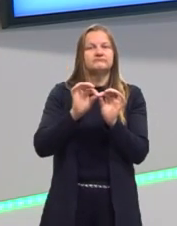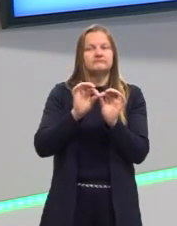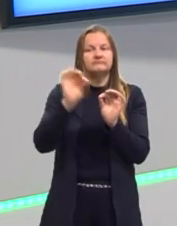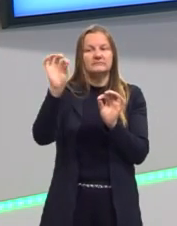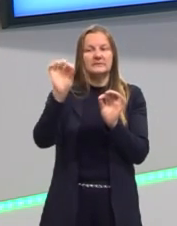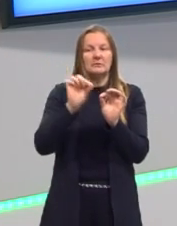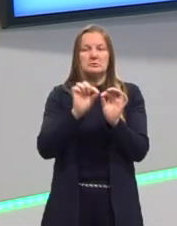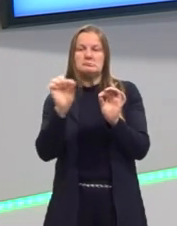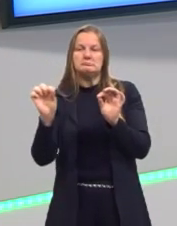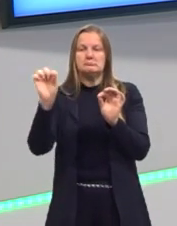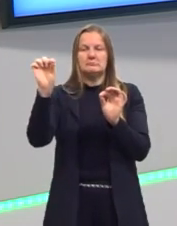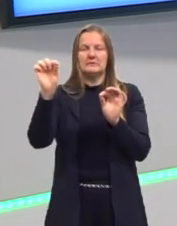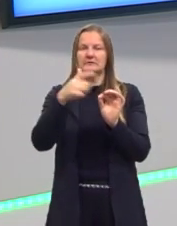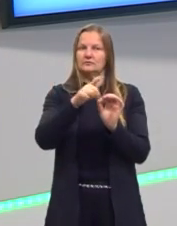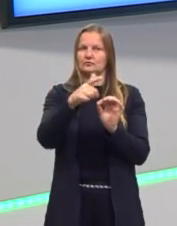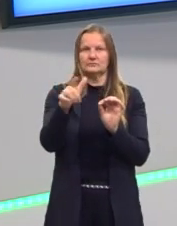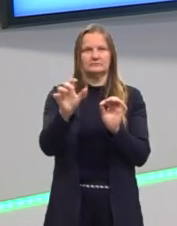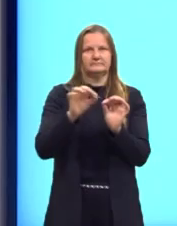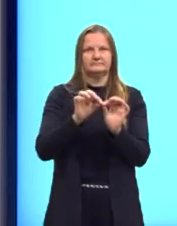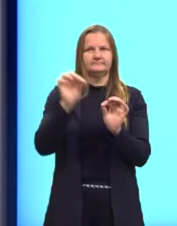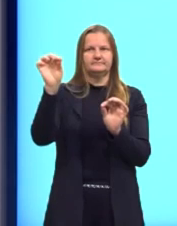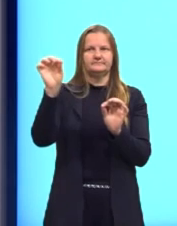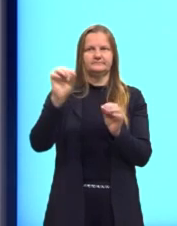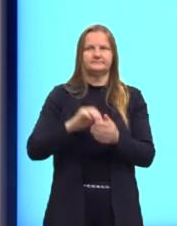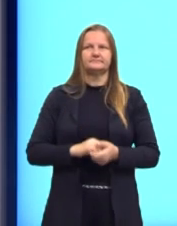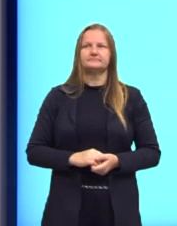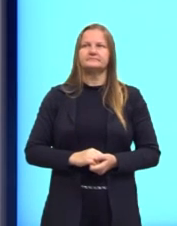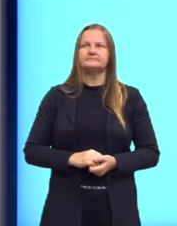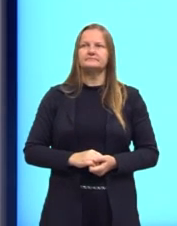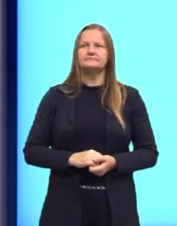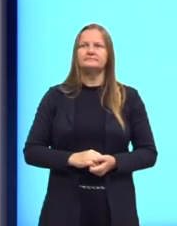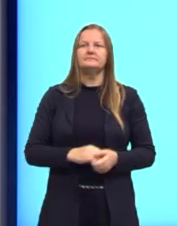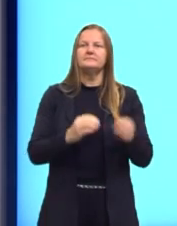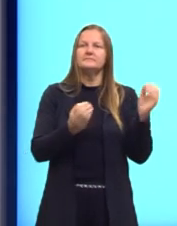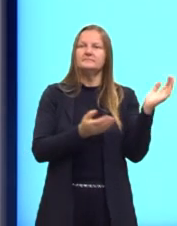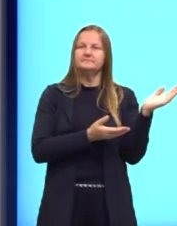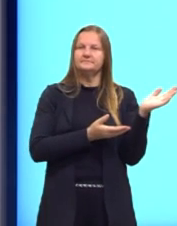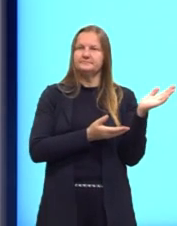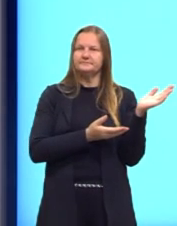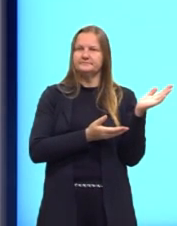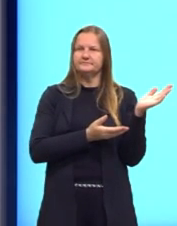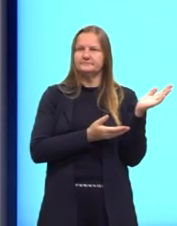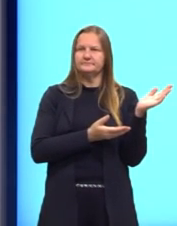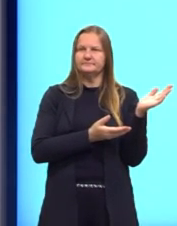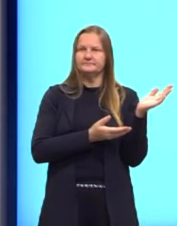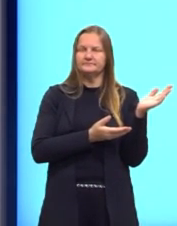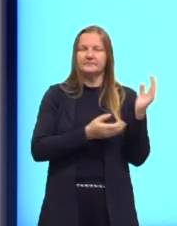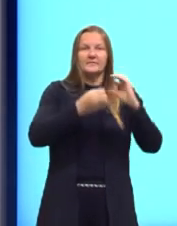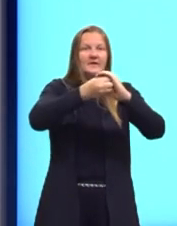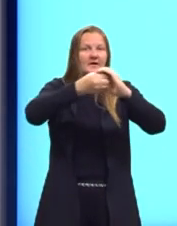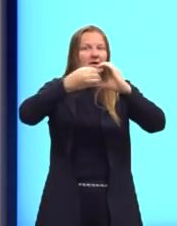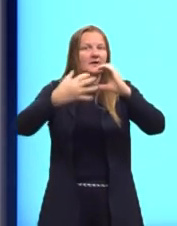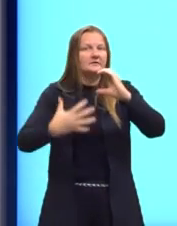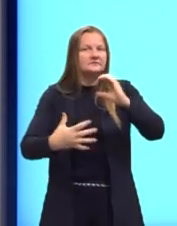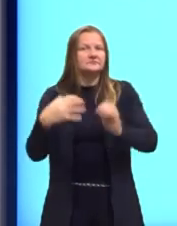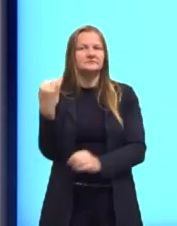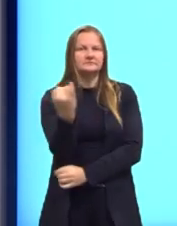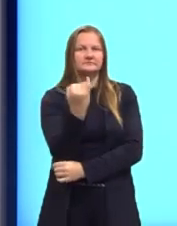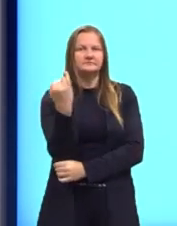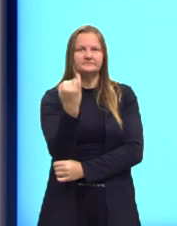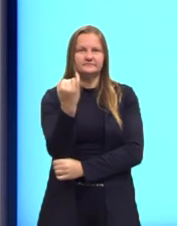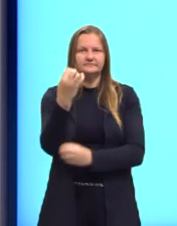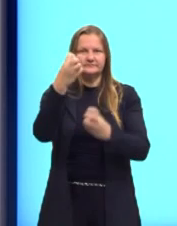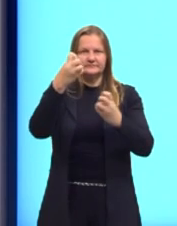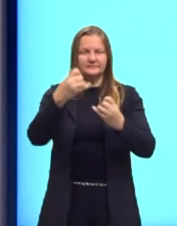reta, tá? Aqui na função afim, nós temos algumas características muito importantes.